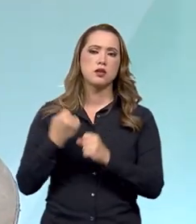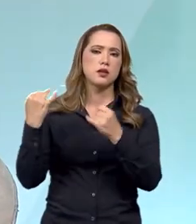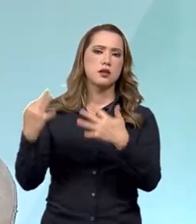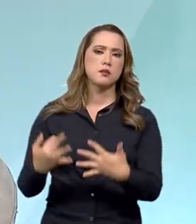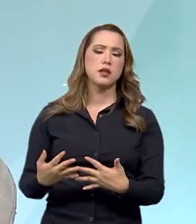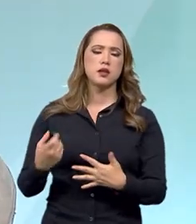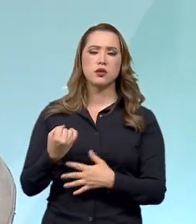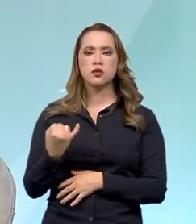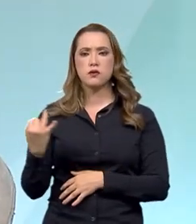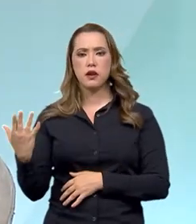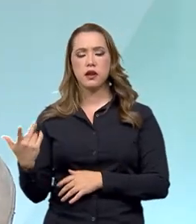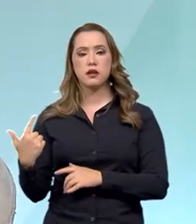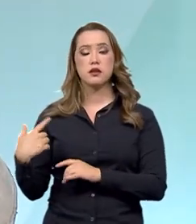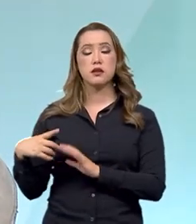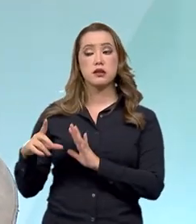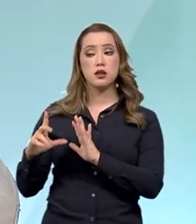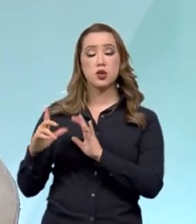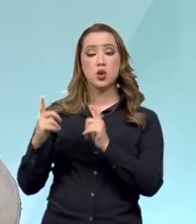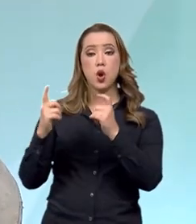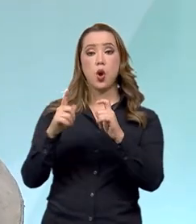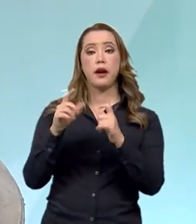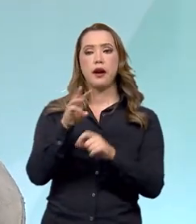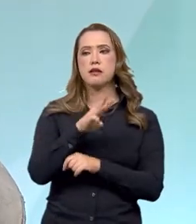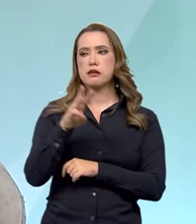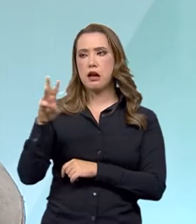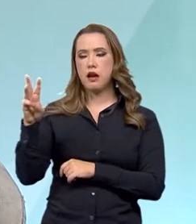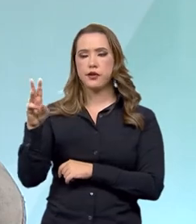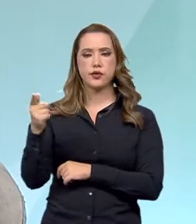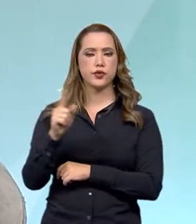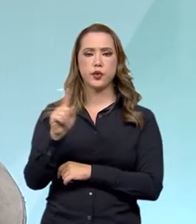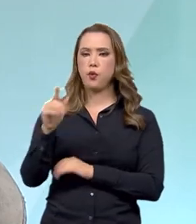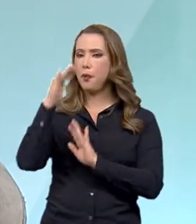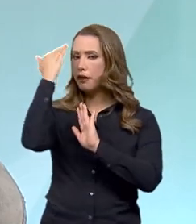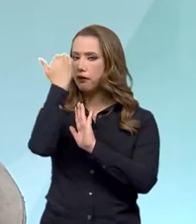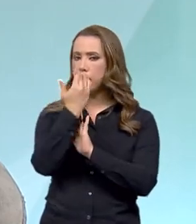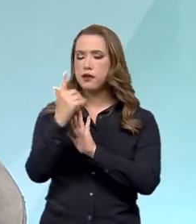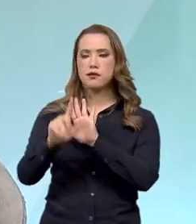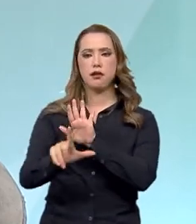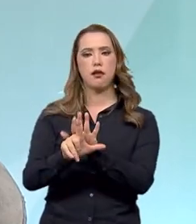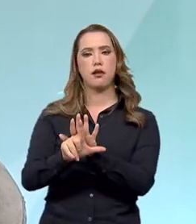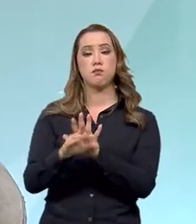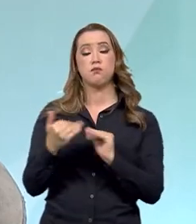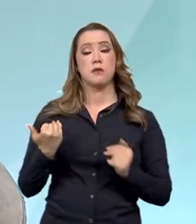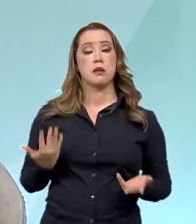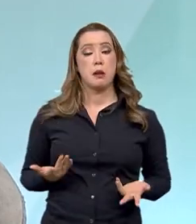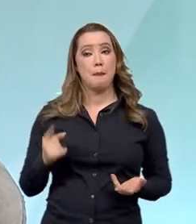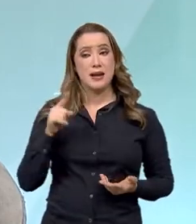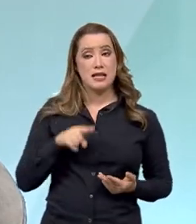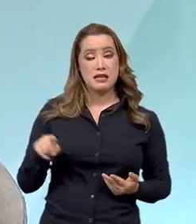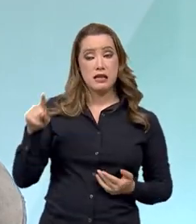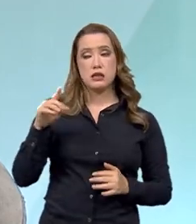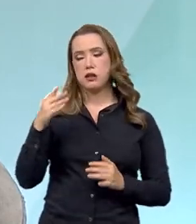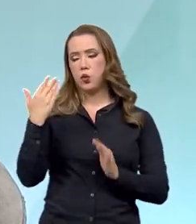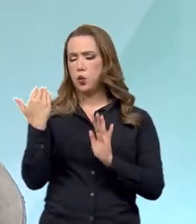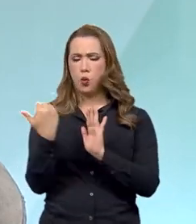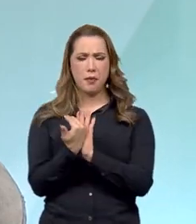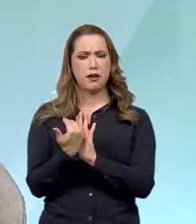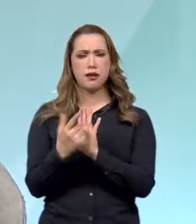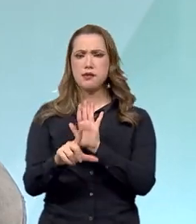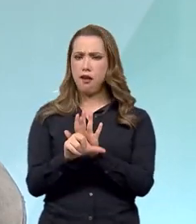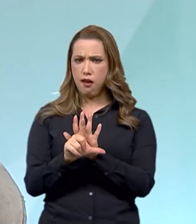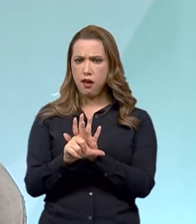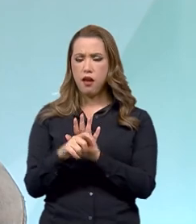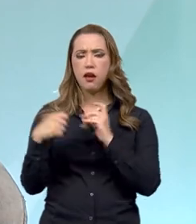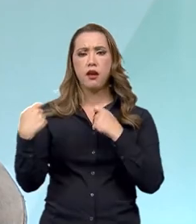especificamente que não têm essas boas práticas, não é uma generalização, mas essas que não têm a boa prática, se expandiram tanto